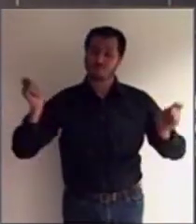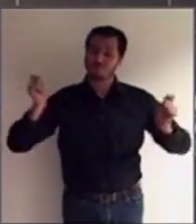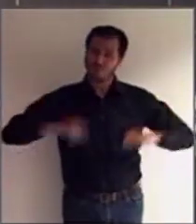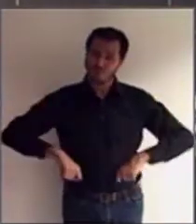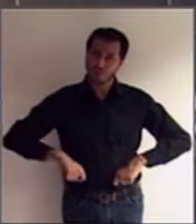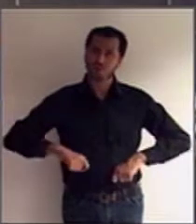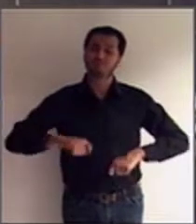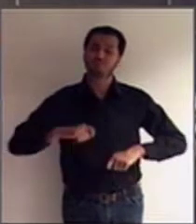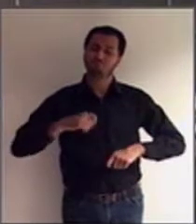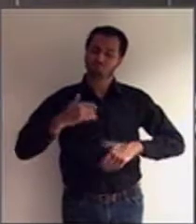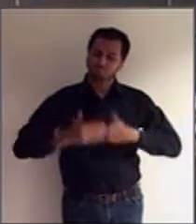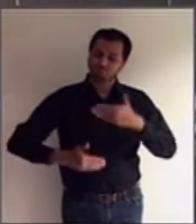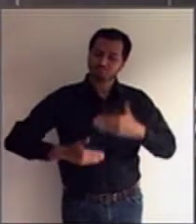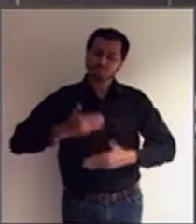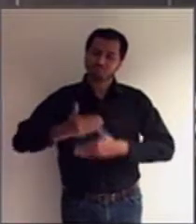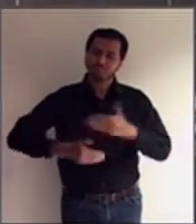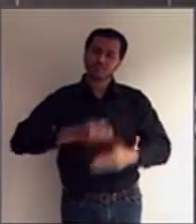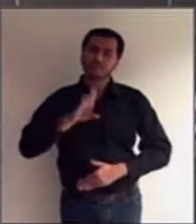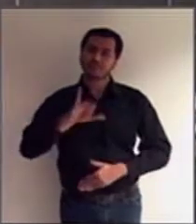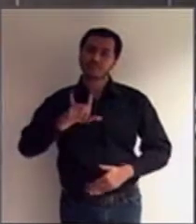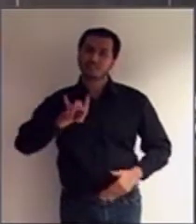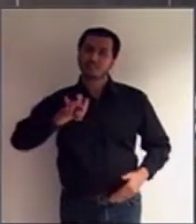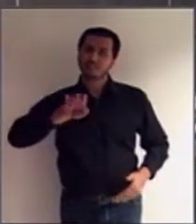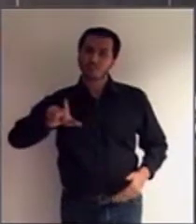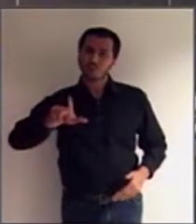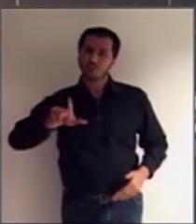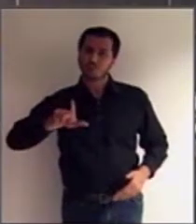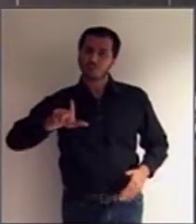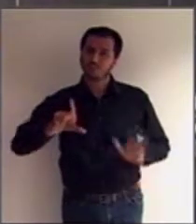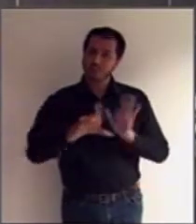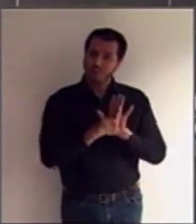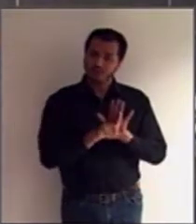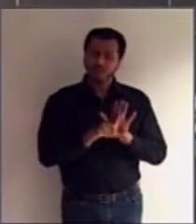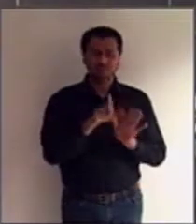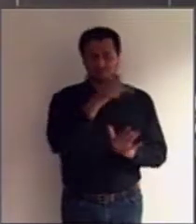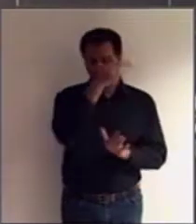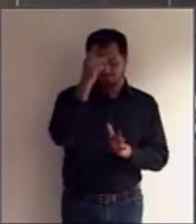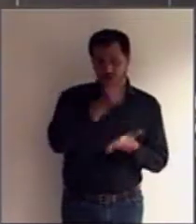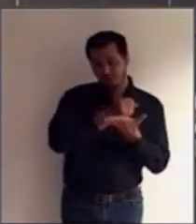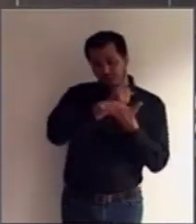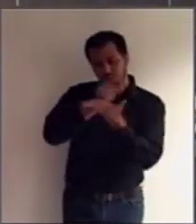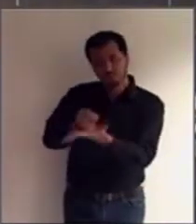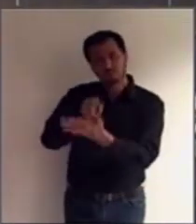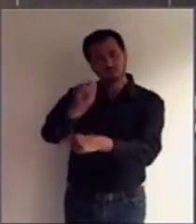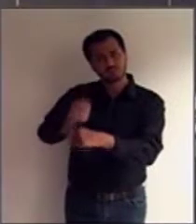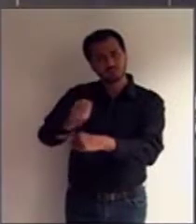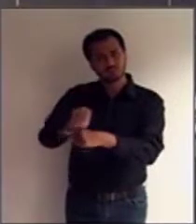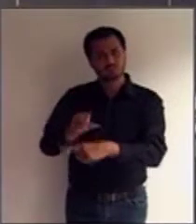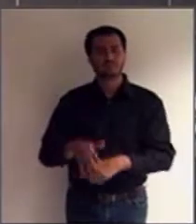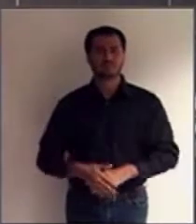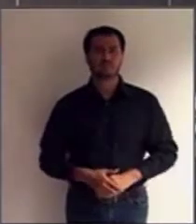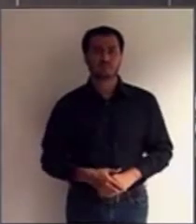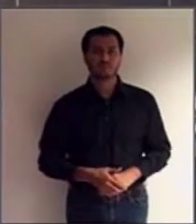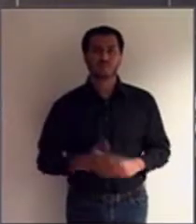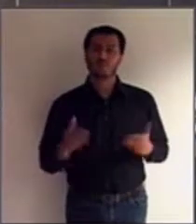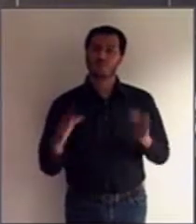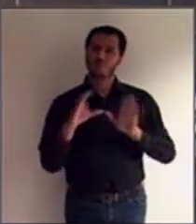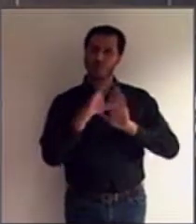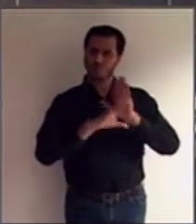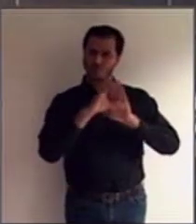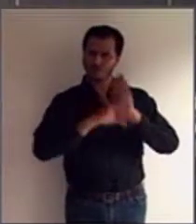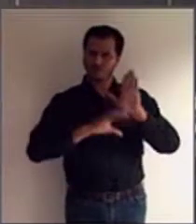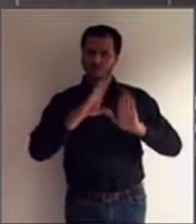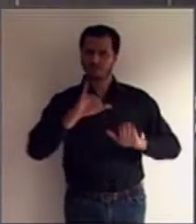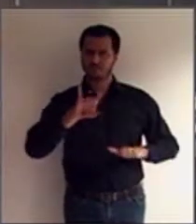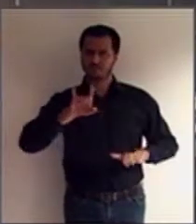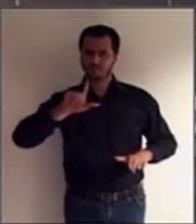esses atos com apoio. Bem, o Código Civil, ele está totalmente adequado à